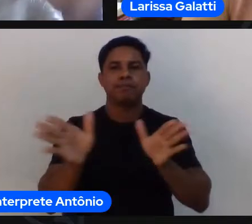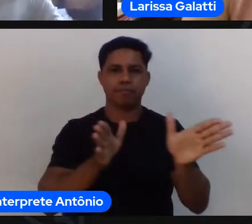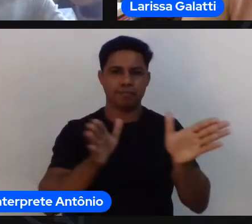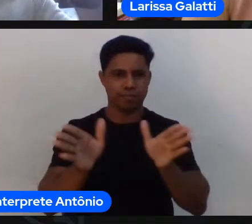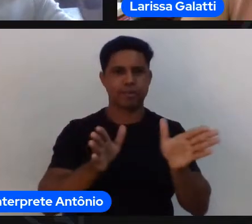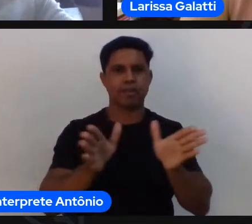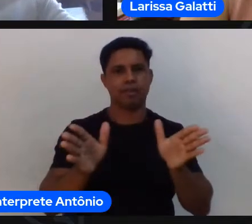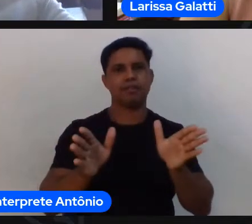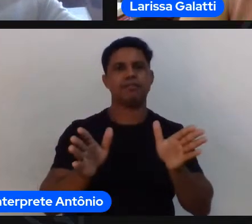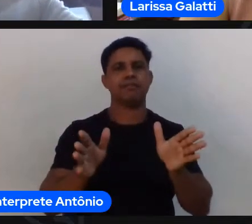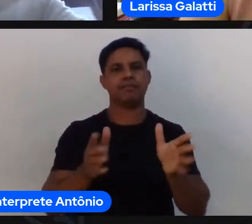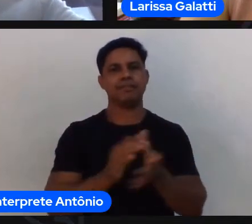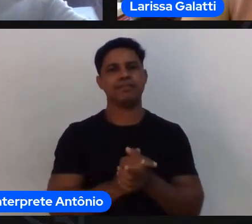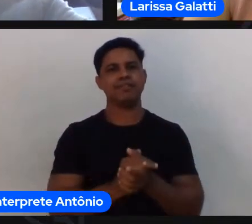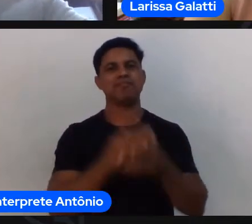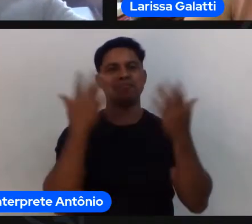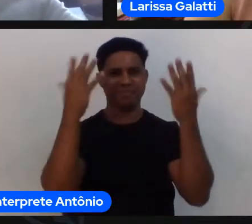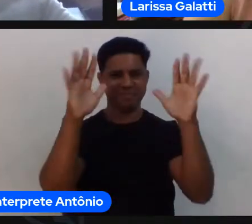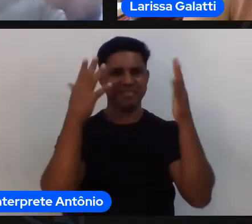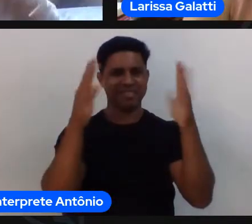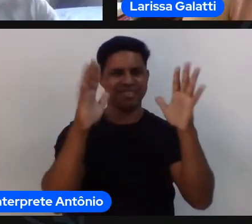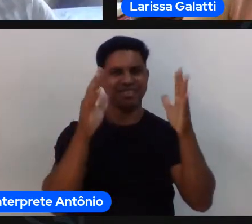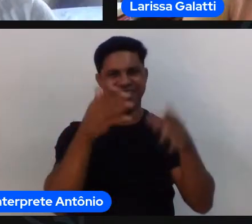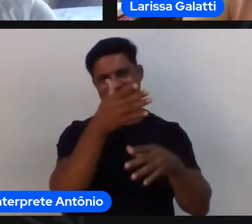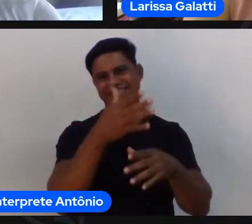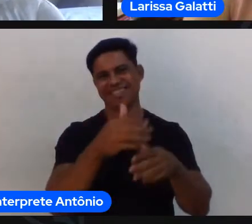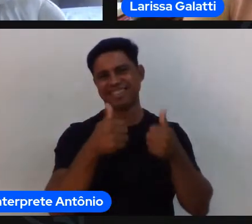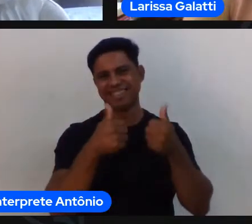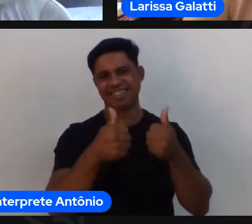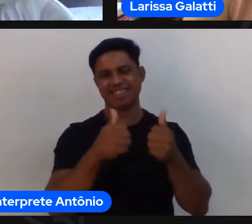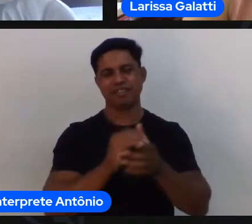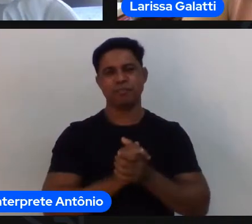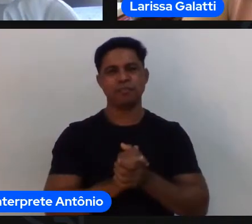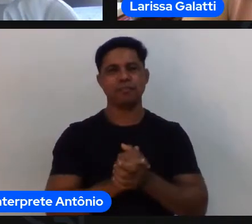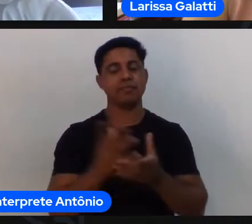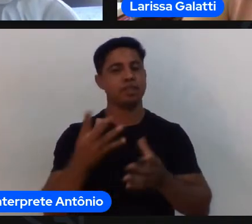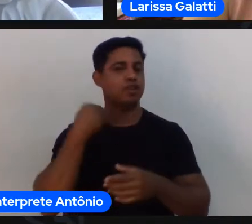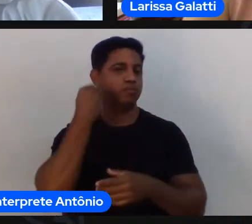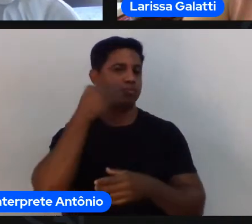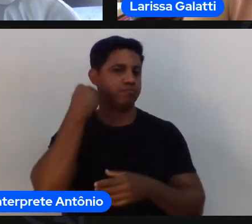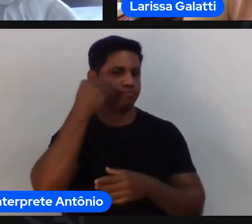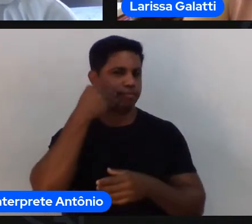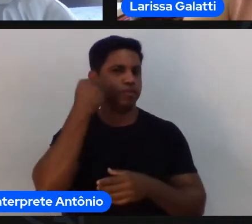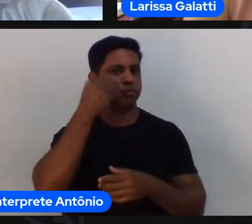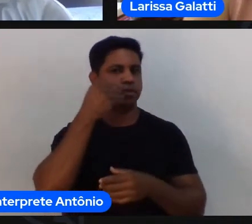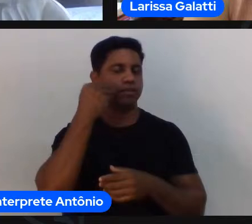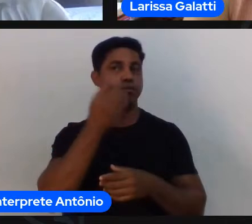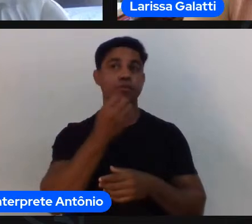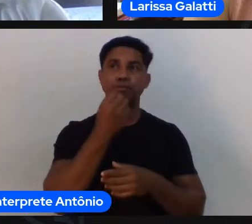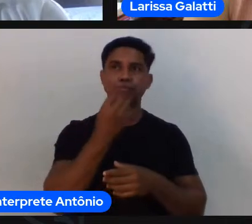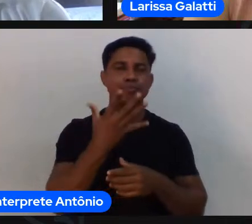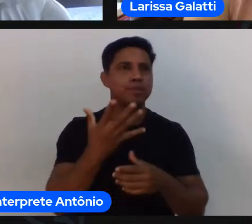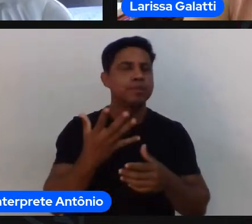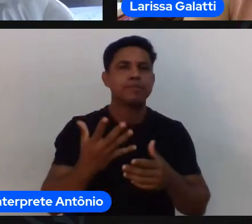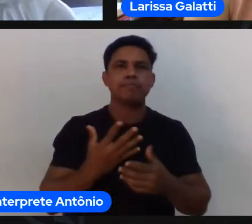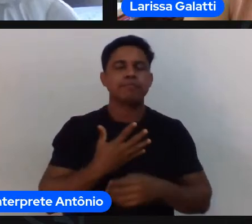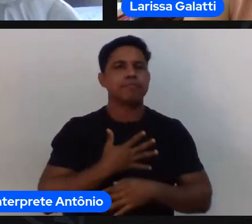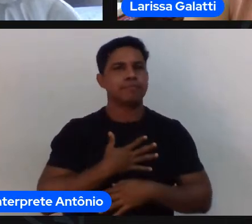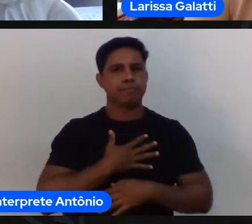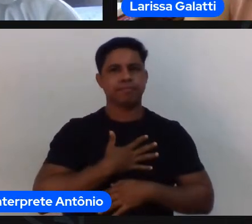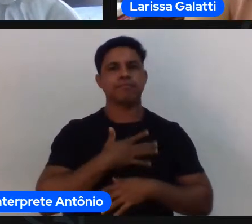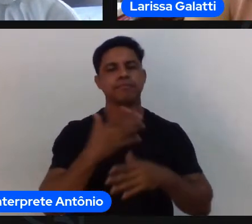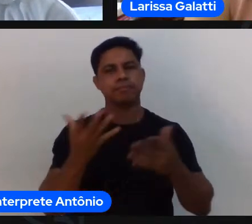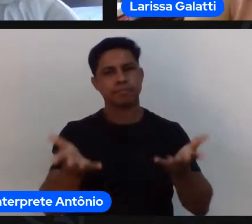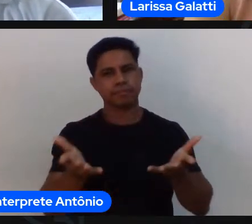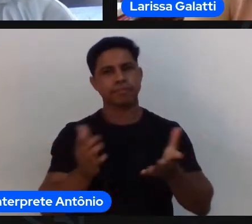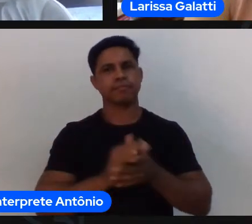e dizer que é um prazer assim tá sendo uma uma experiência incrível tá tá um mês aqui imensa